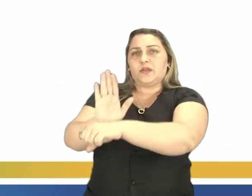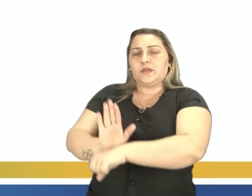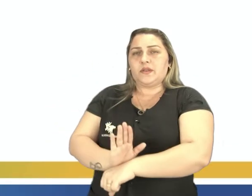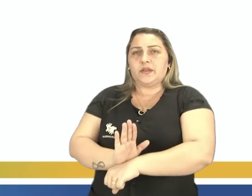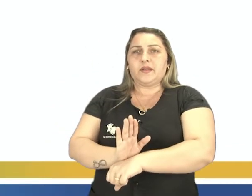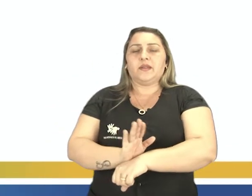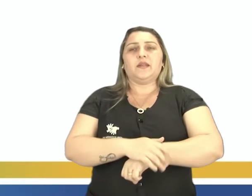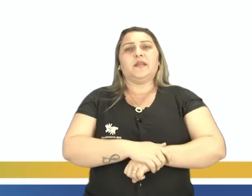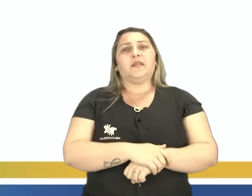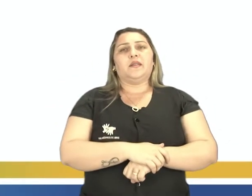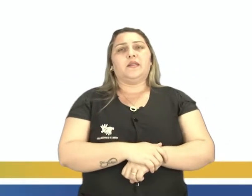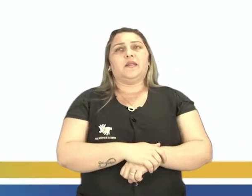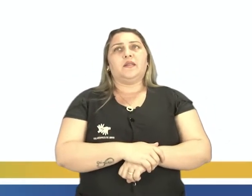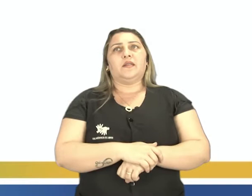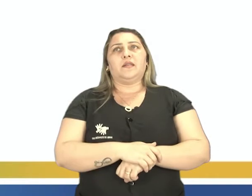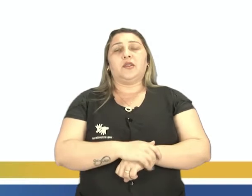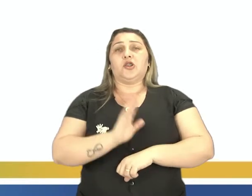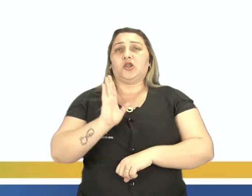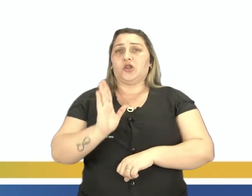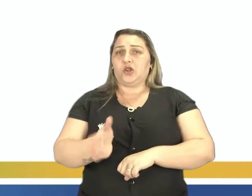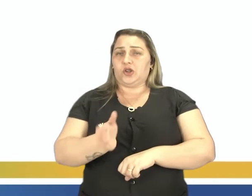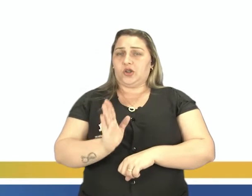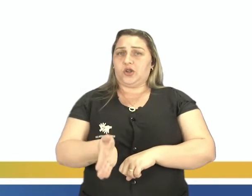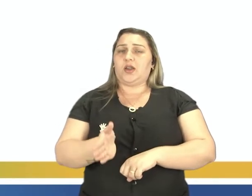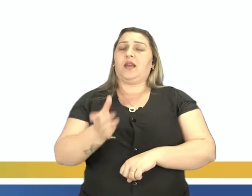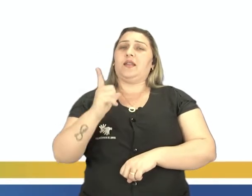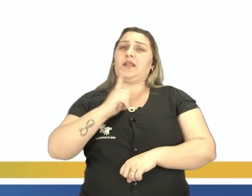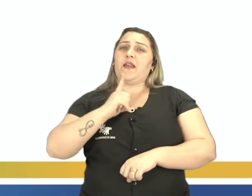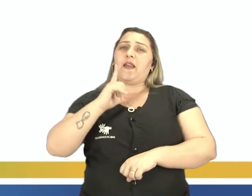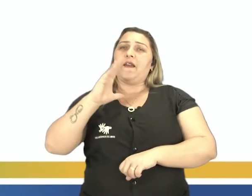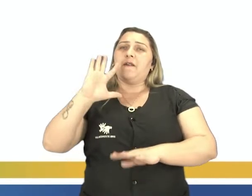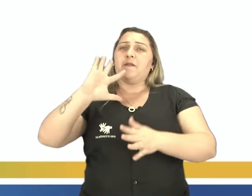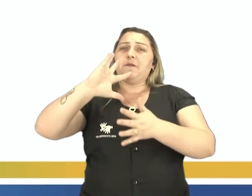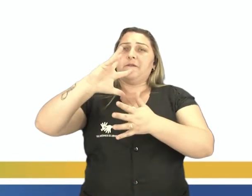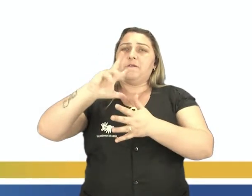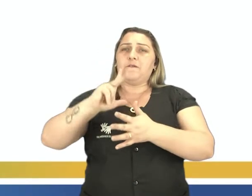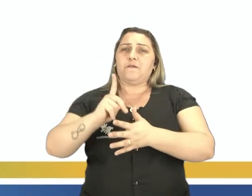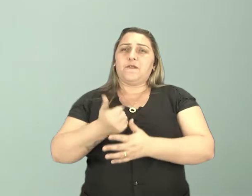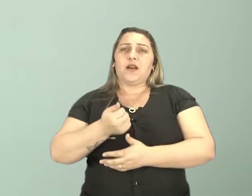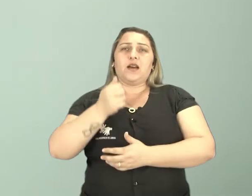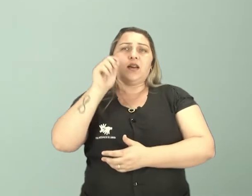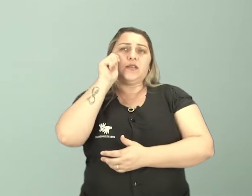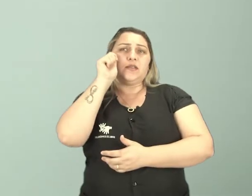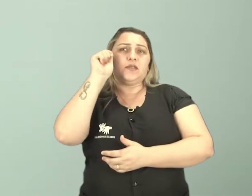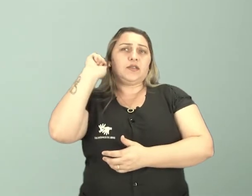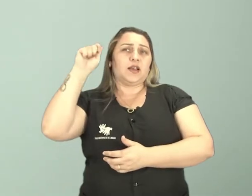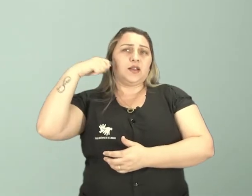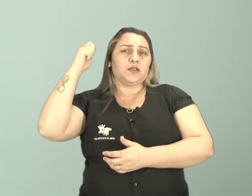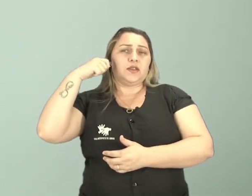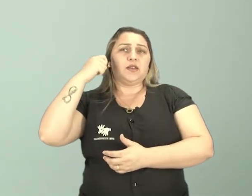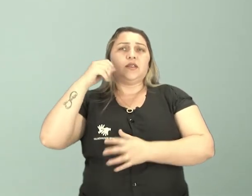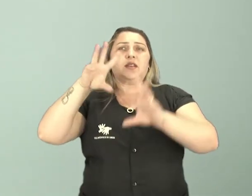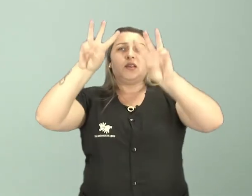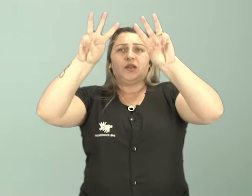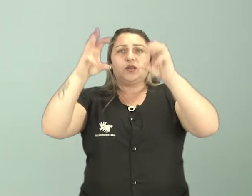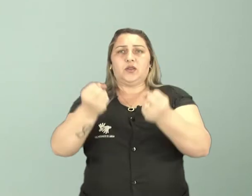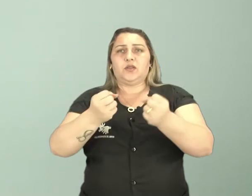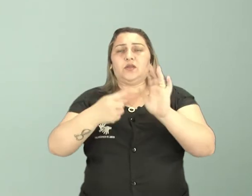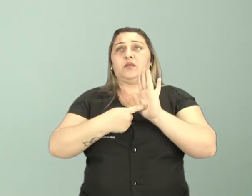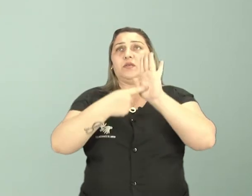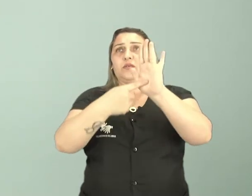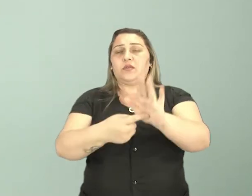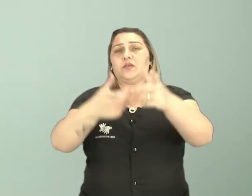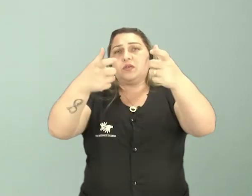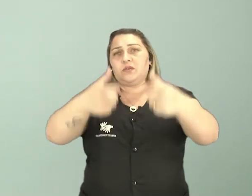E já acolhe vários artistas e shows musicais que se apresentam nesse local.